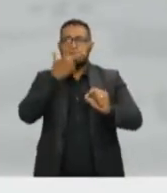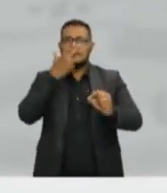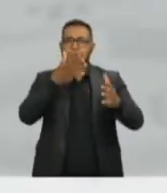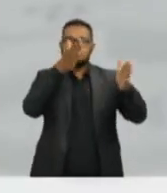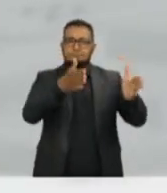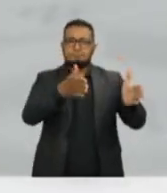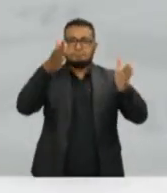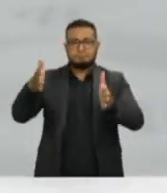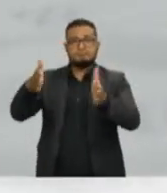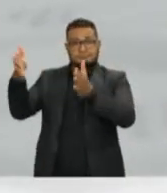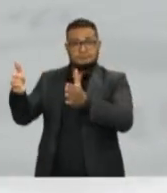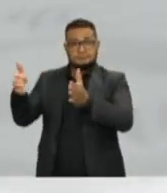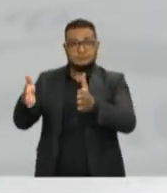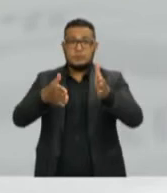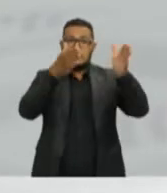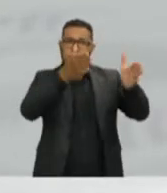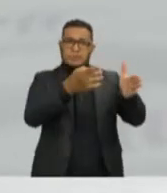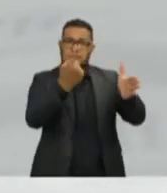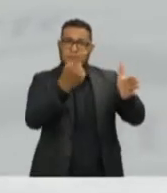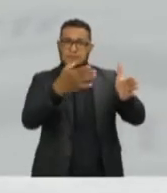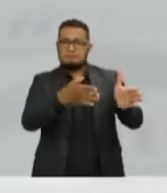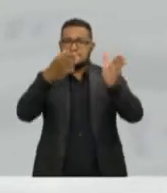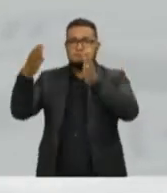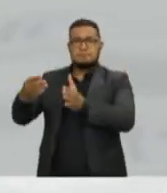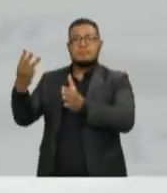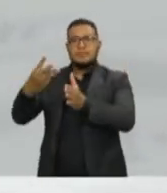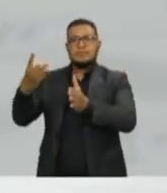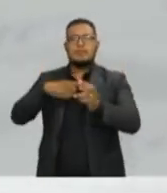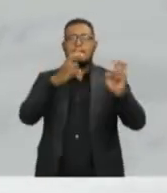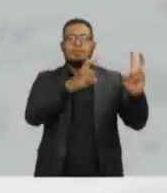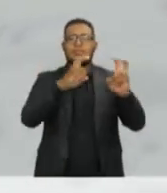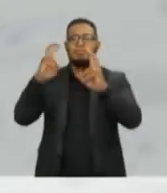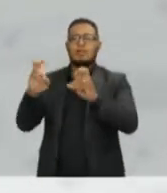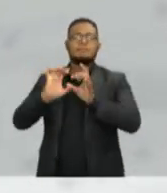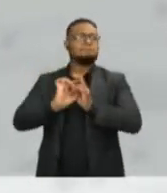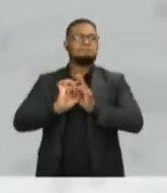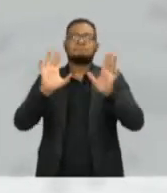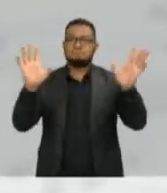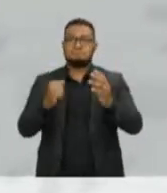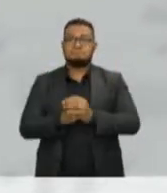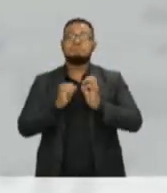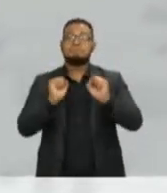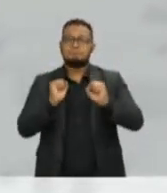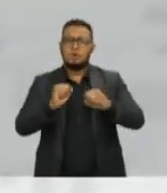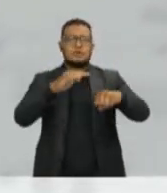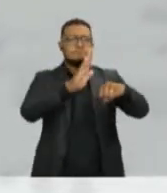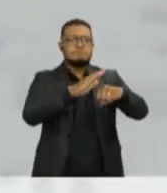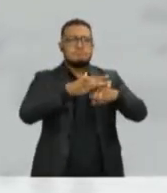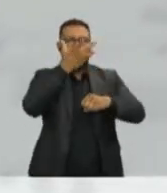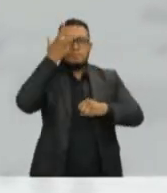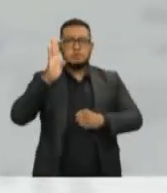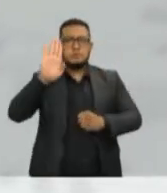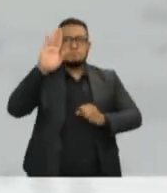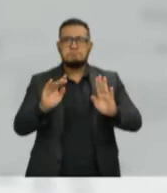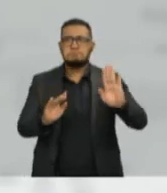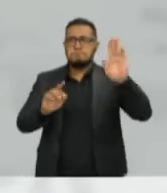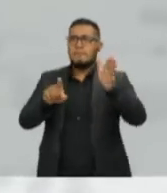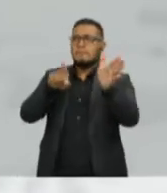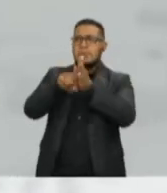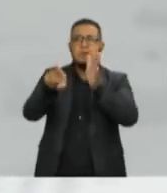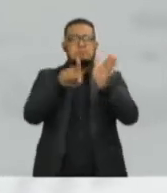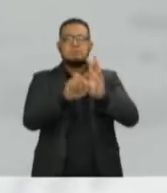O primeiro e o terceiro blocos são de temas livres. Os candidatos fazem perguntas sobre os assuntos que quiserem.